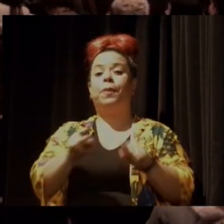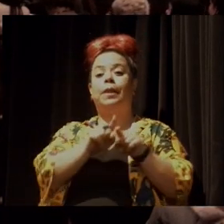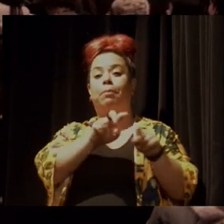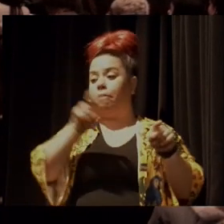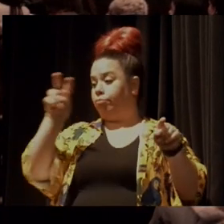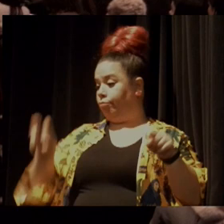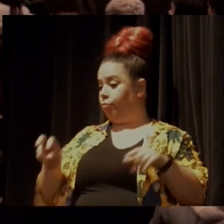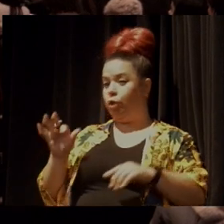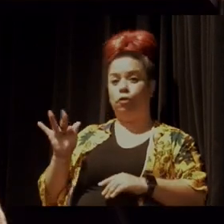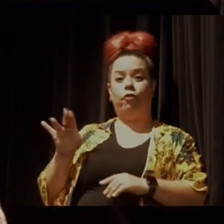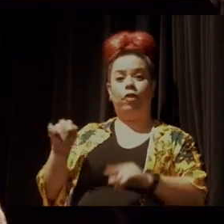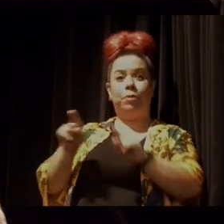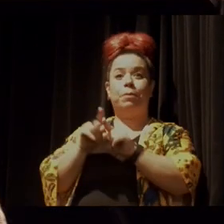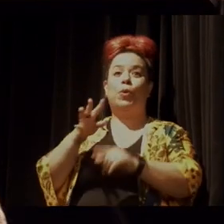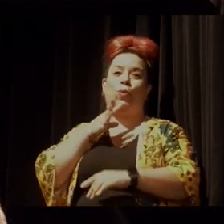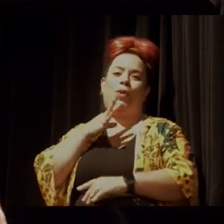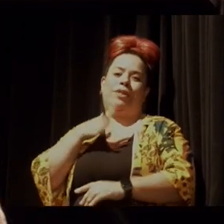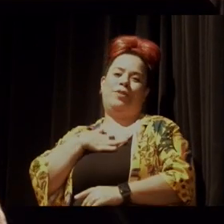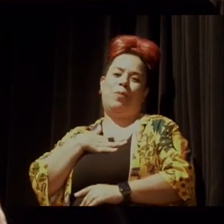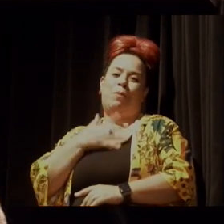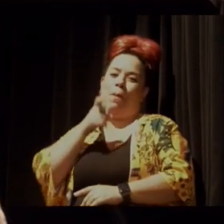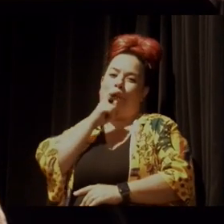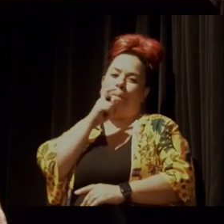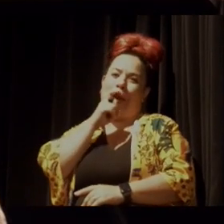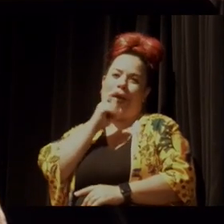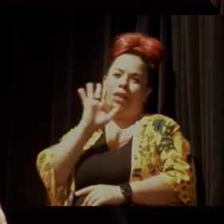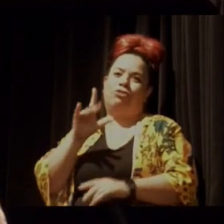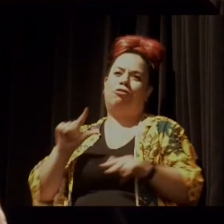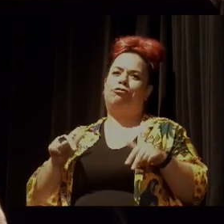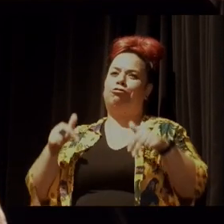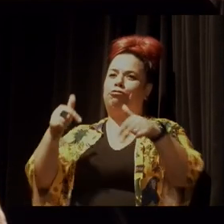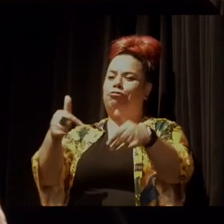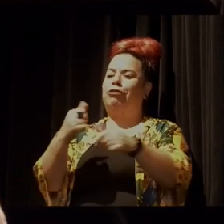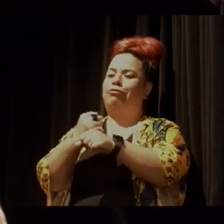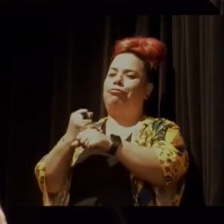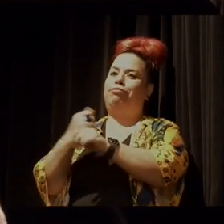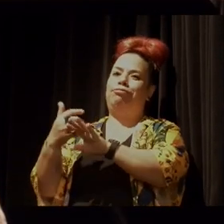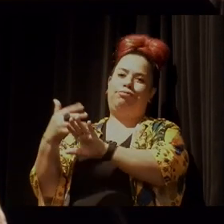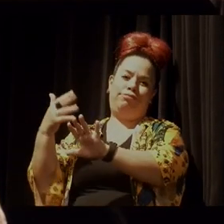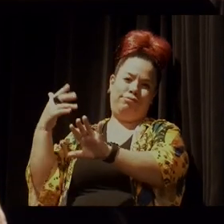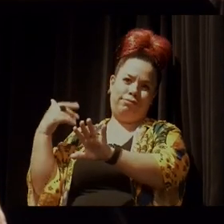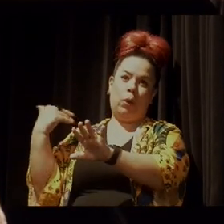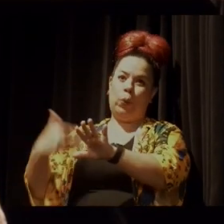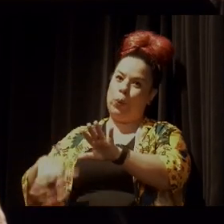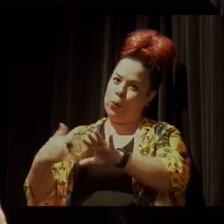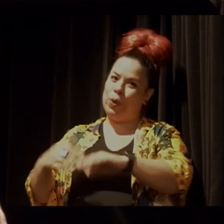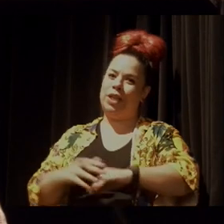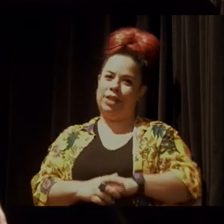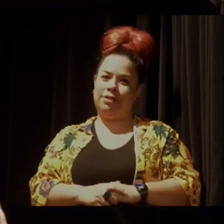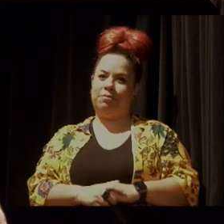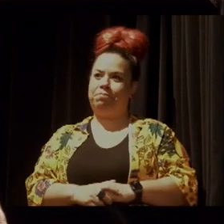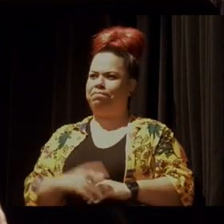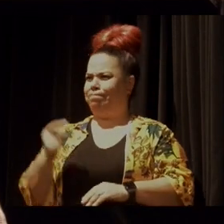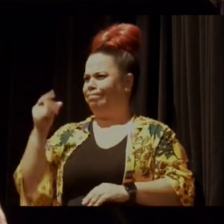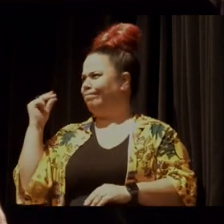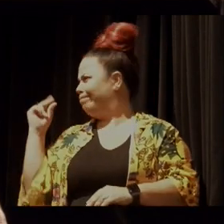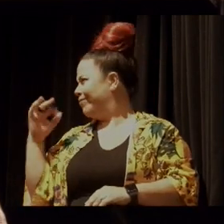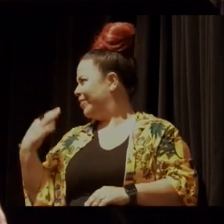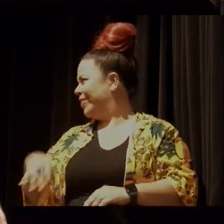que conheceu o meu pai, então é militante também das antigas.